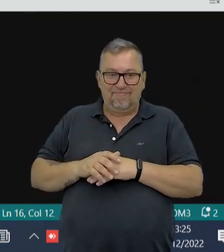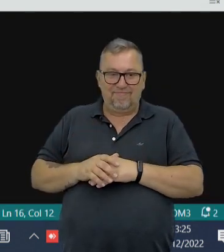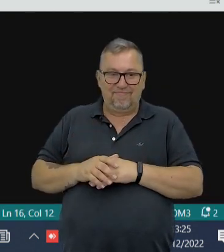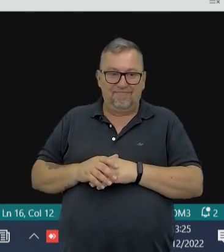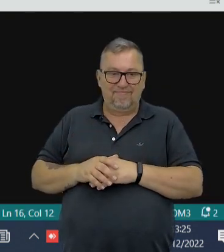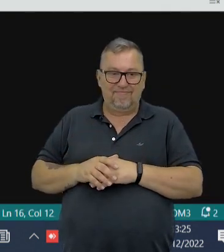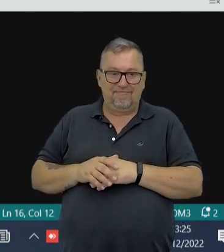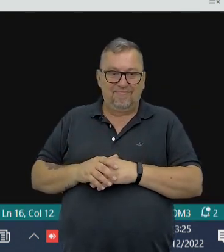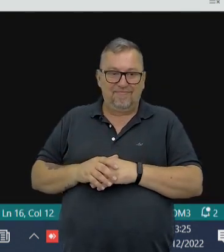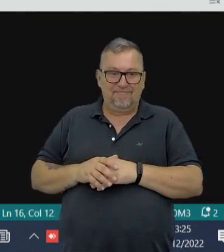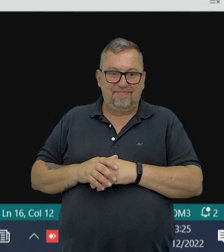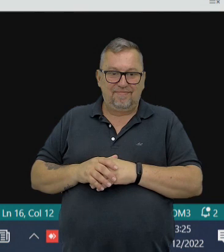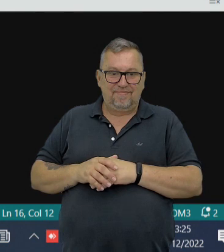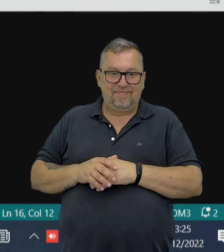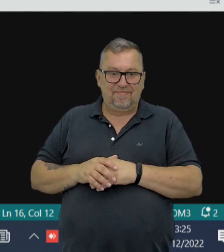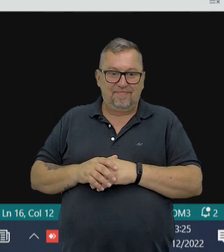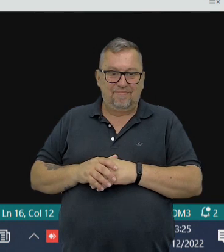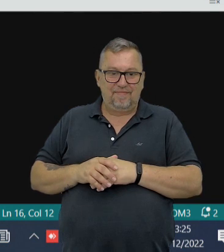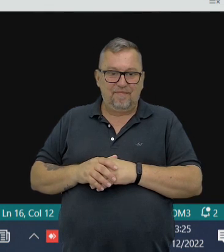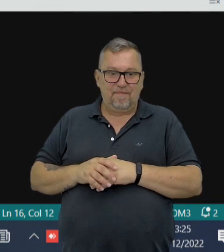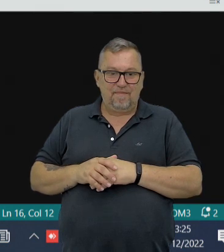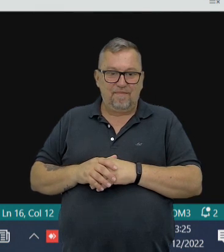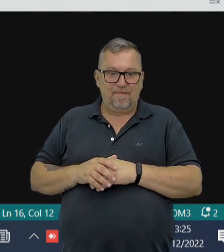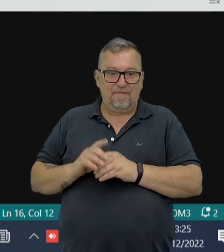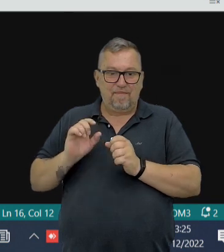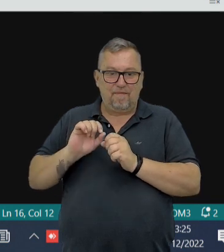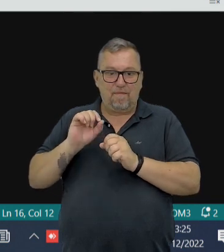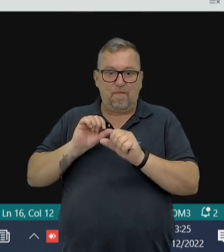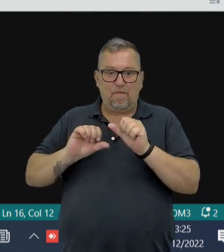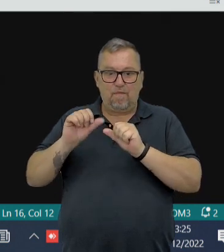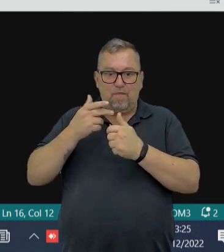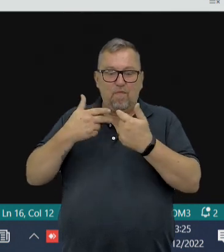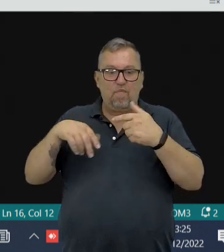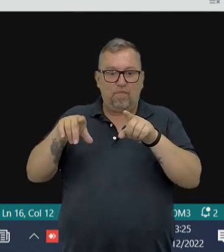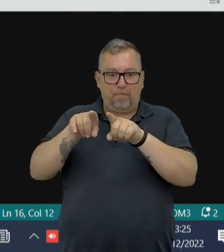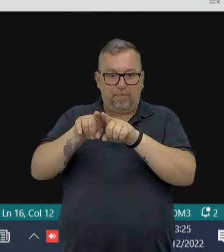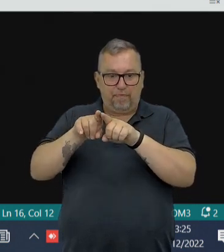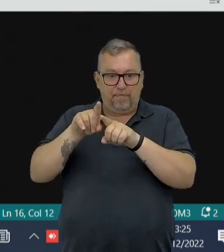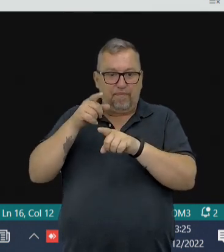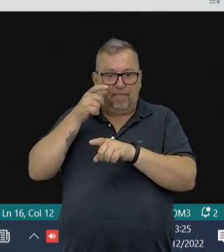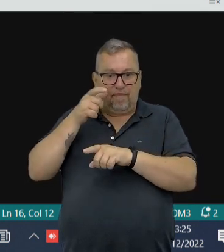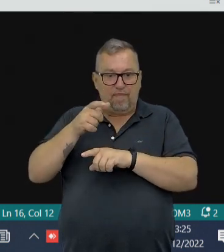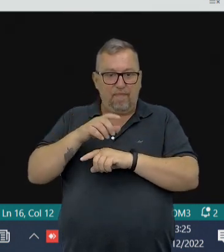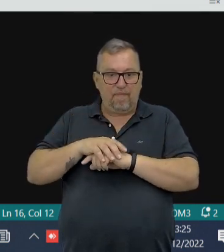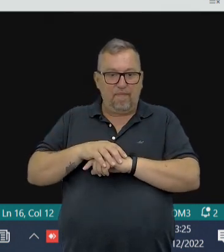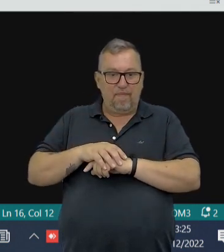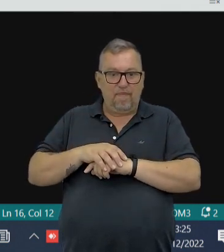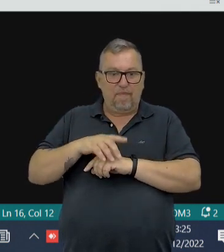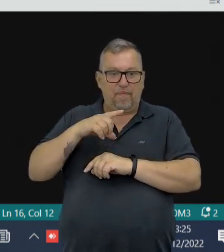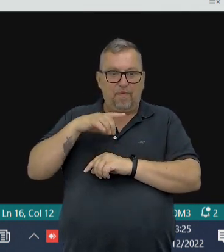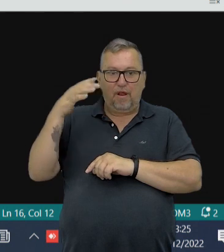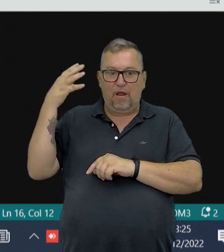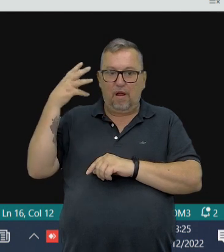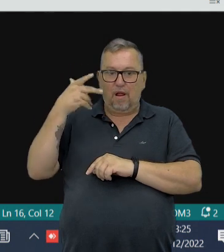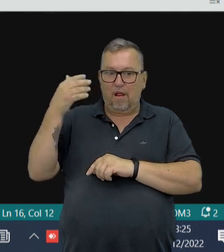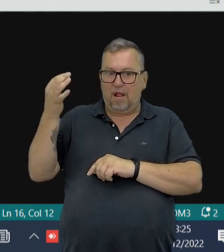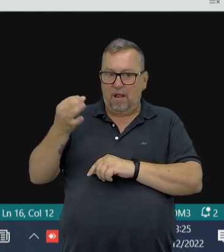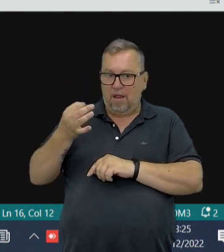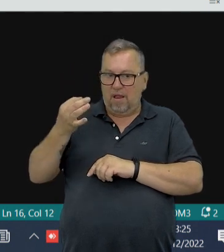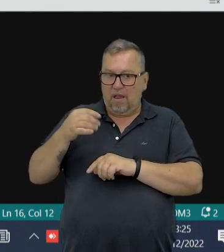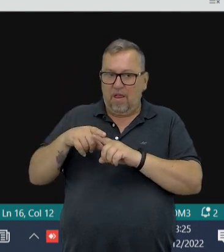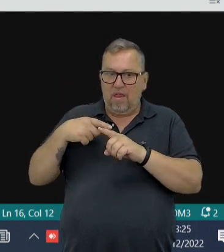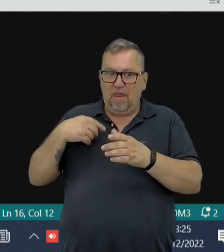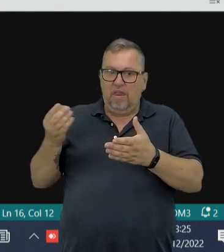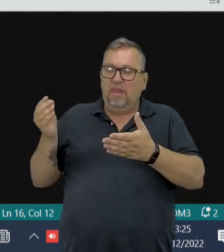Arduino. Tá? Fiz algumas modificações também que são interessantes. Perceba que já está tudo bonitinho. já...